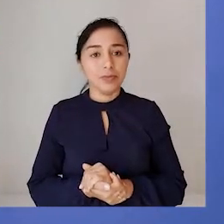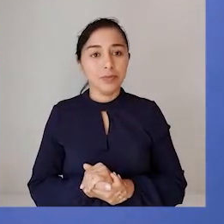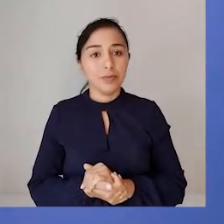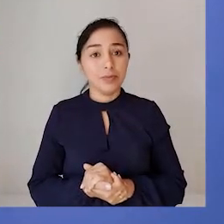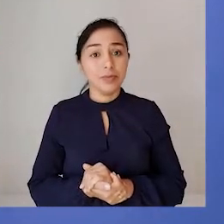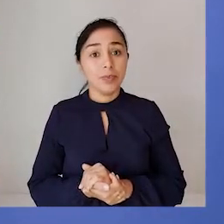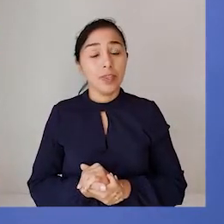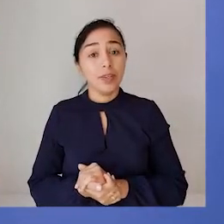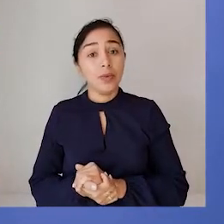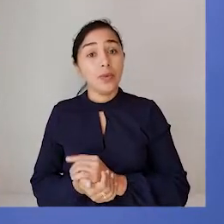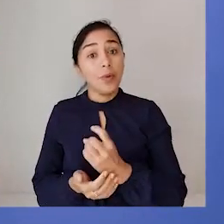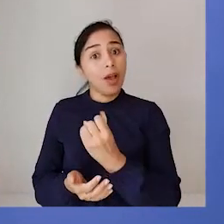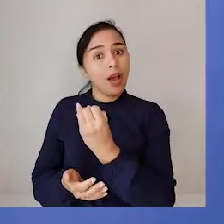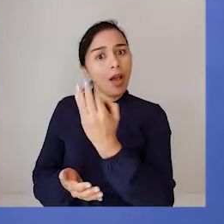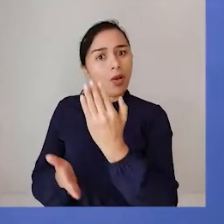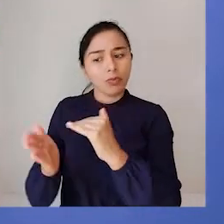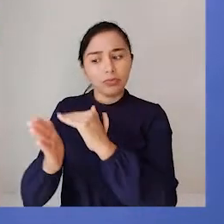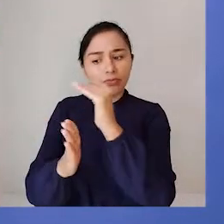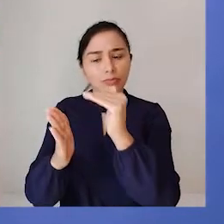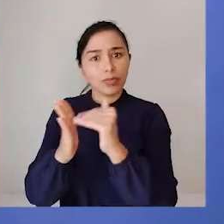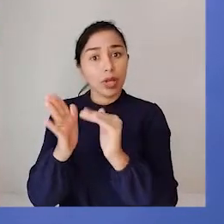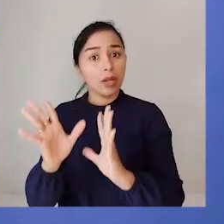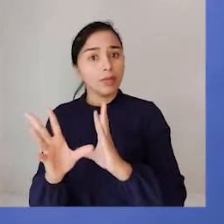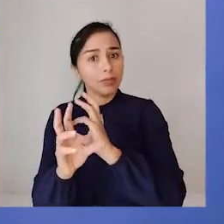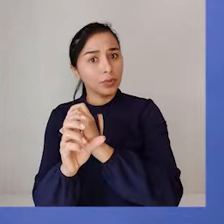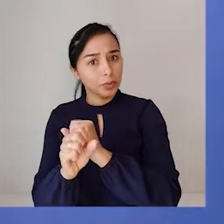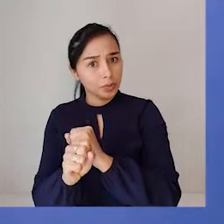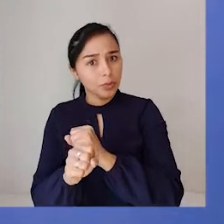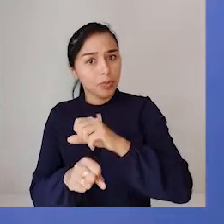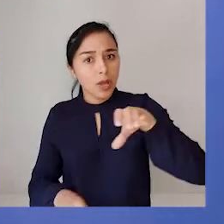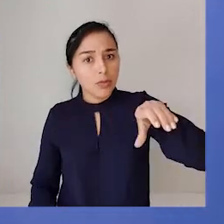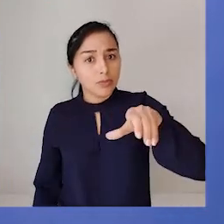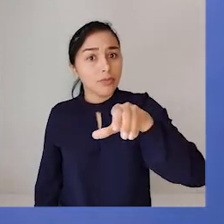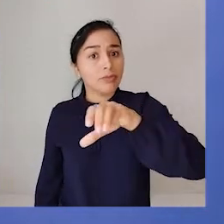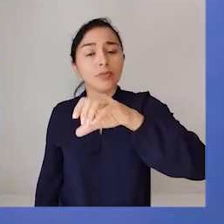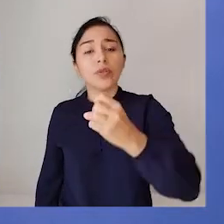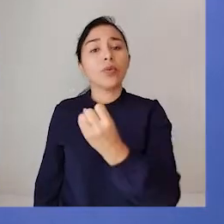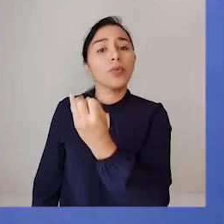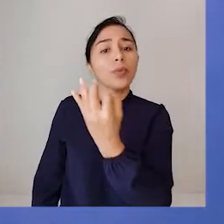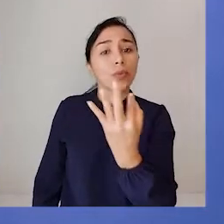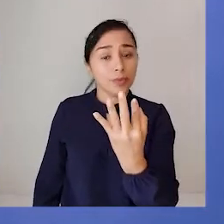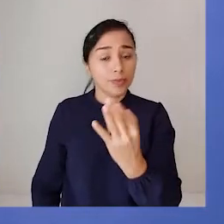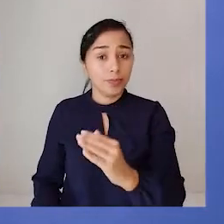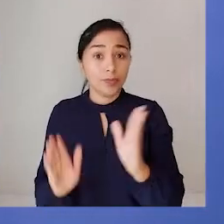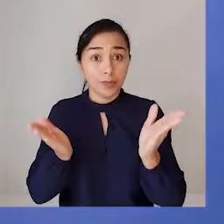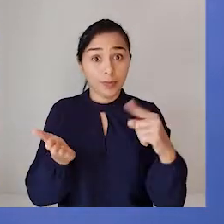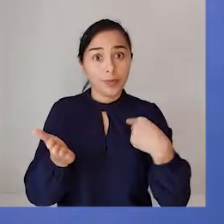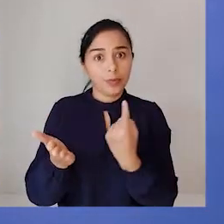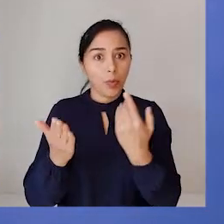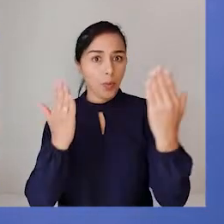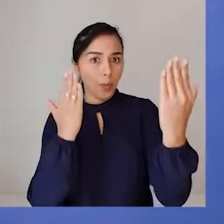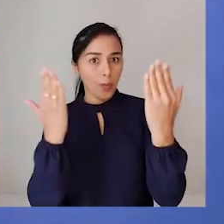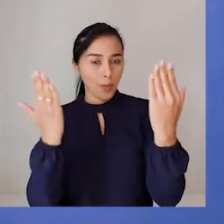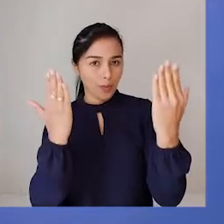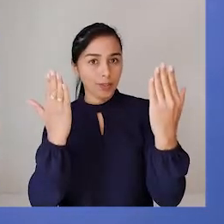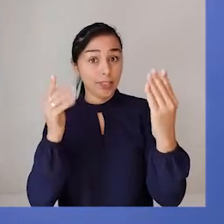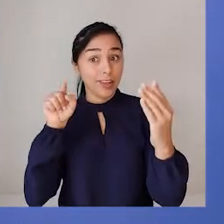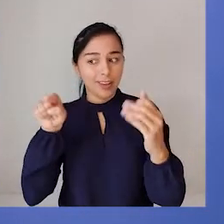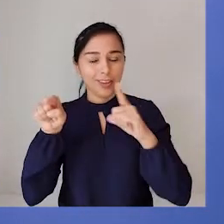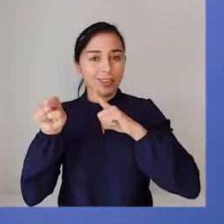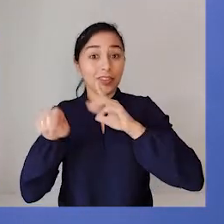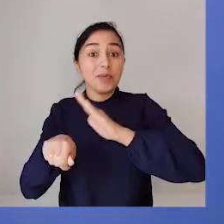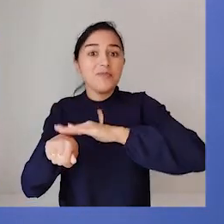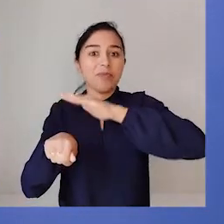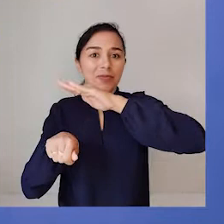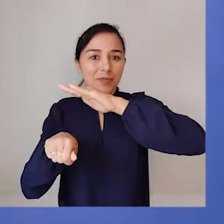o total de carrinhos de Mariana é quanto? Nós vamos, obviamente, fazer uma comparação. Ela tem mais do que a Joana.